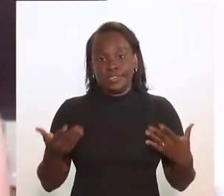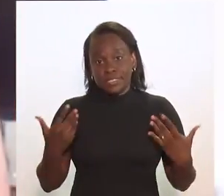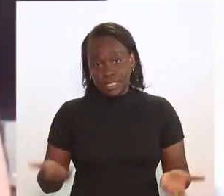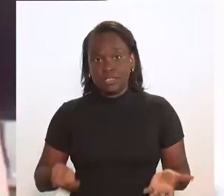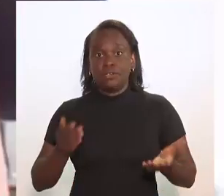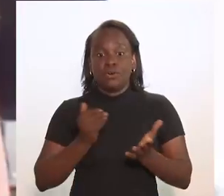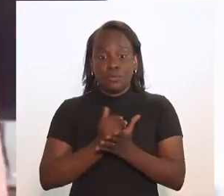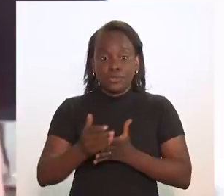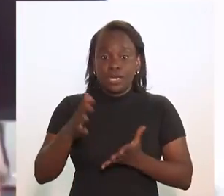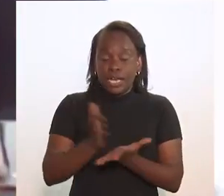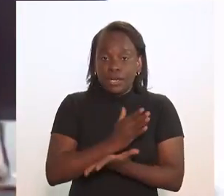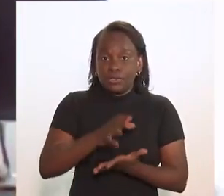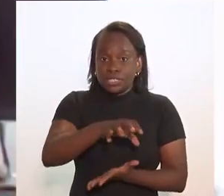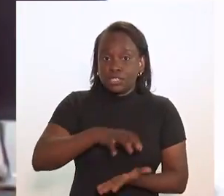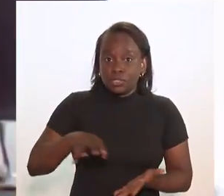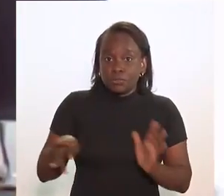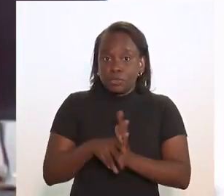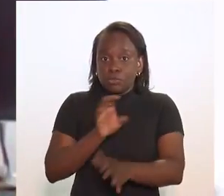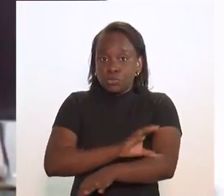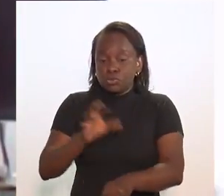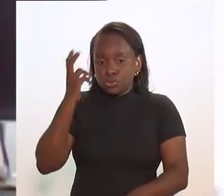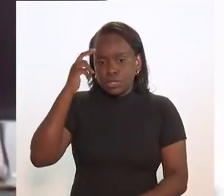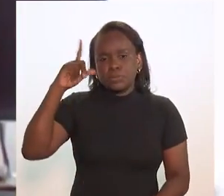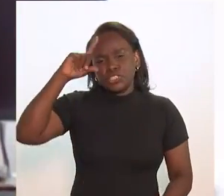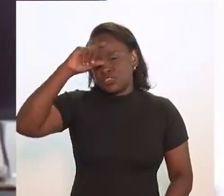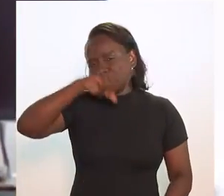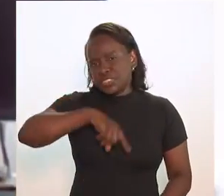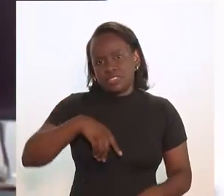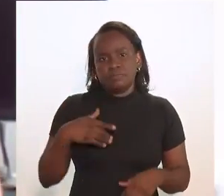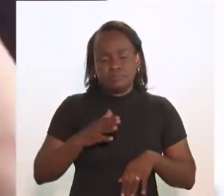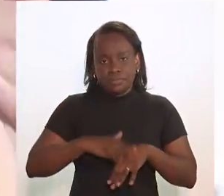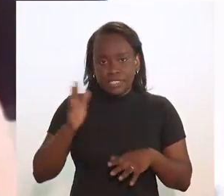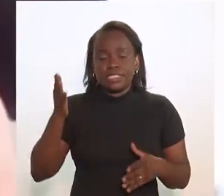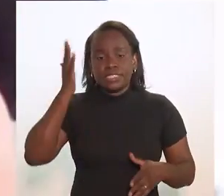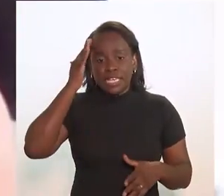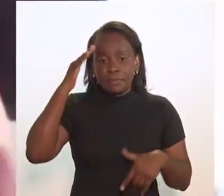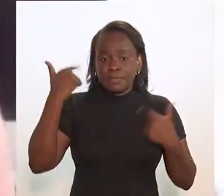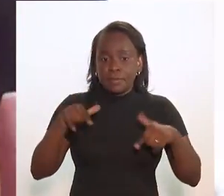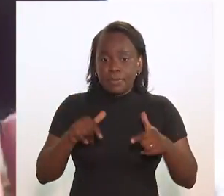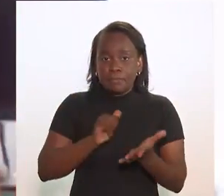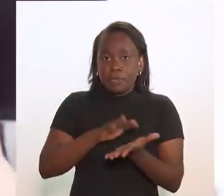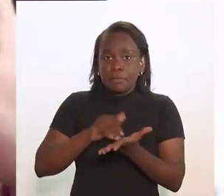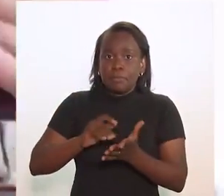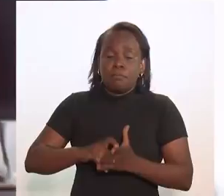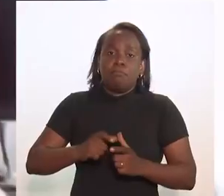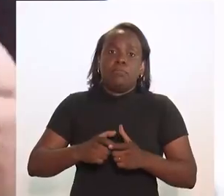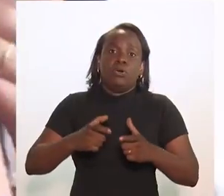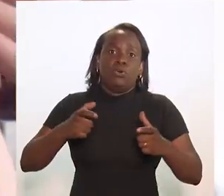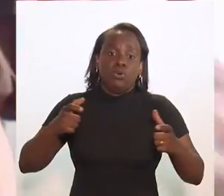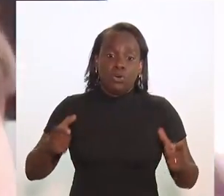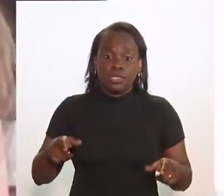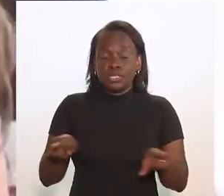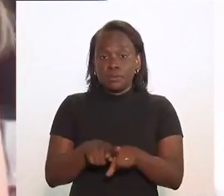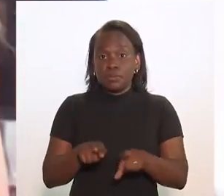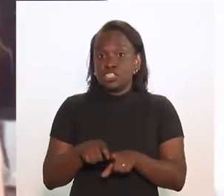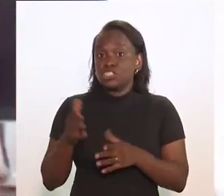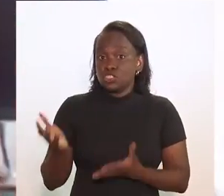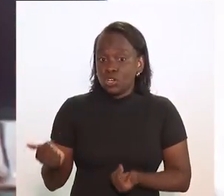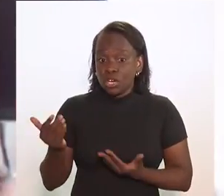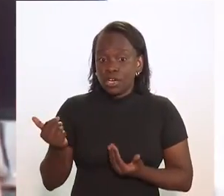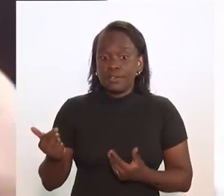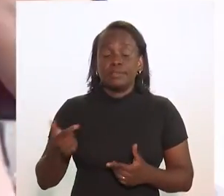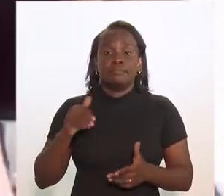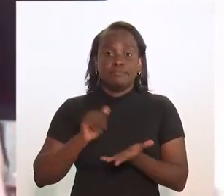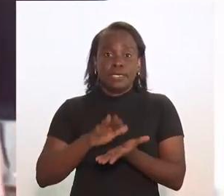setores, em alguns setores da cultura, foi muito difícil. A gente sabe que o nosso desemprego aumentou, e o desemprego nos jovens,